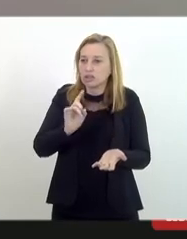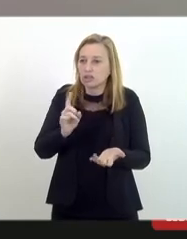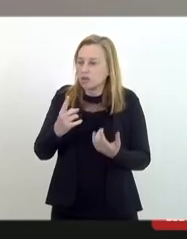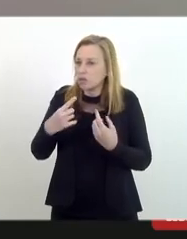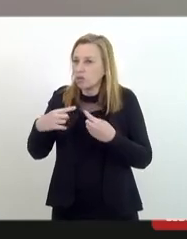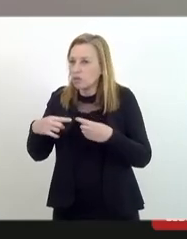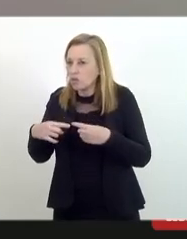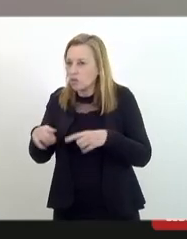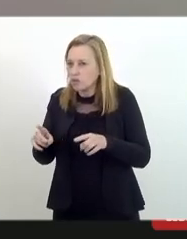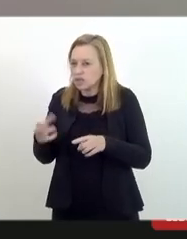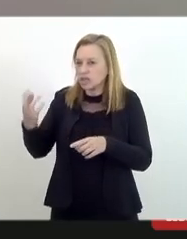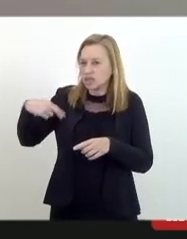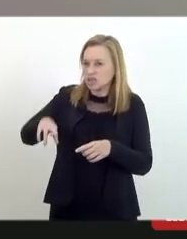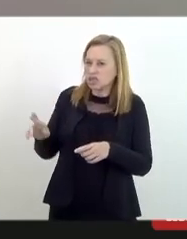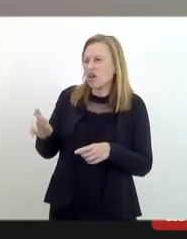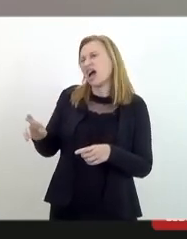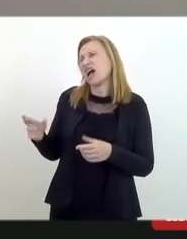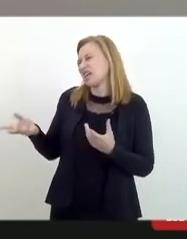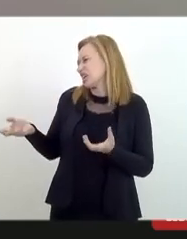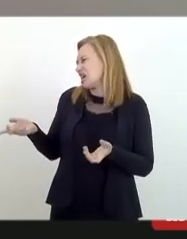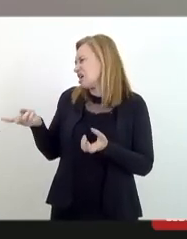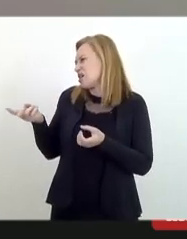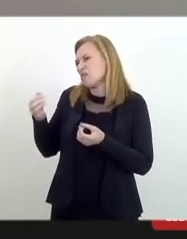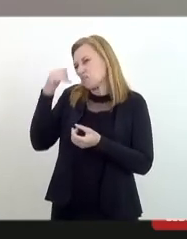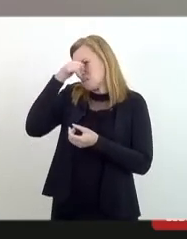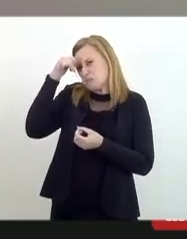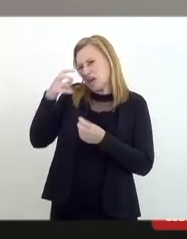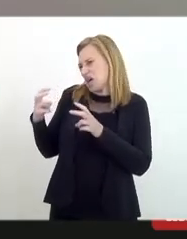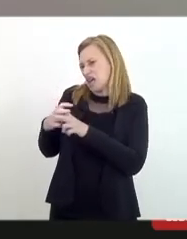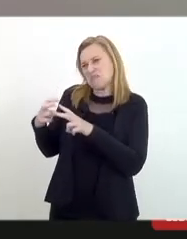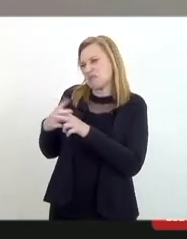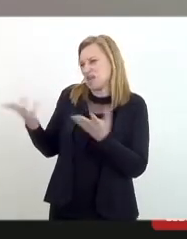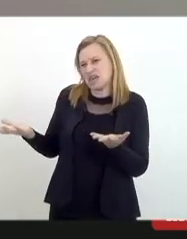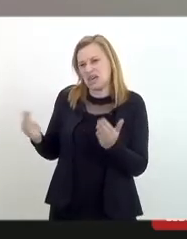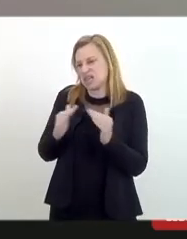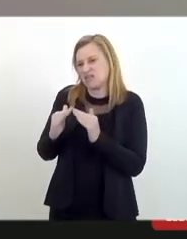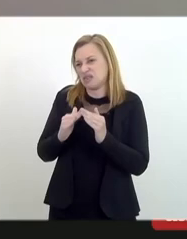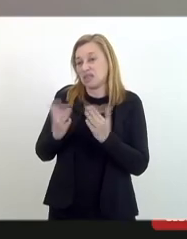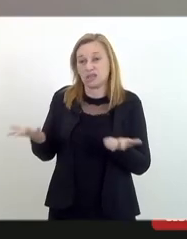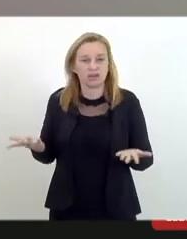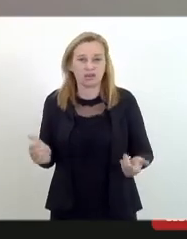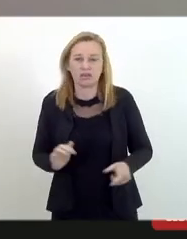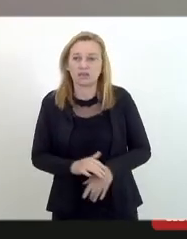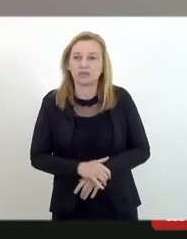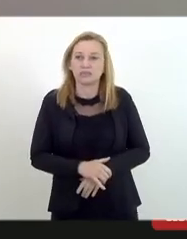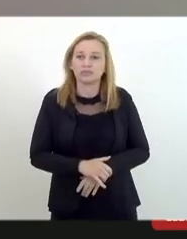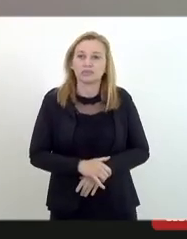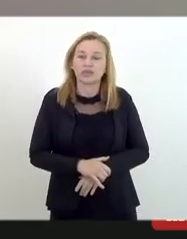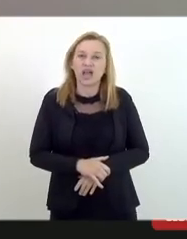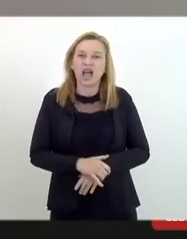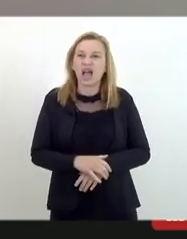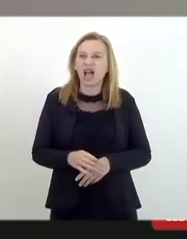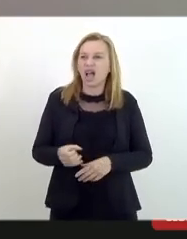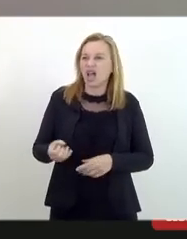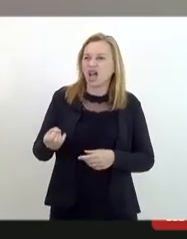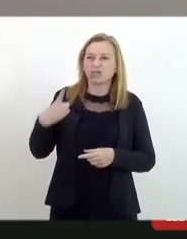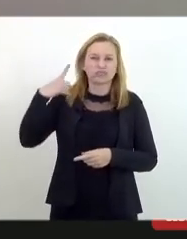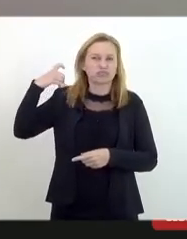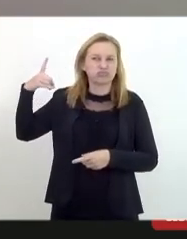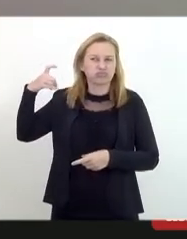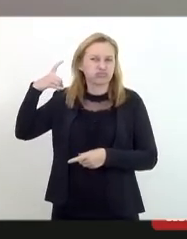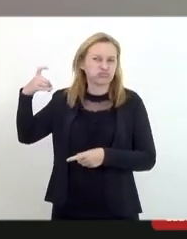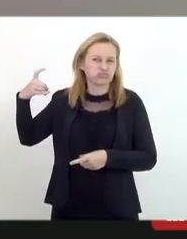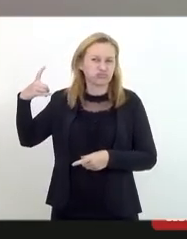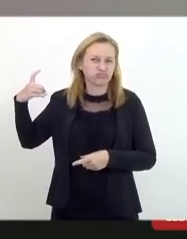que aquilo é briga de vizinho ao mesmo tempo quando se existe uma queixa que o atabaque está fazendo barulho ou porque